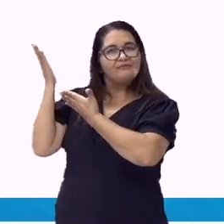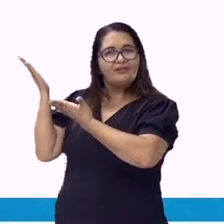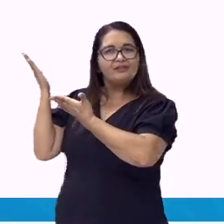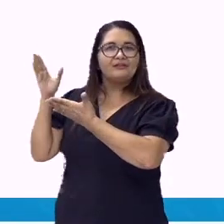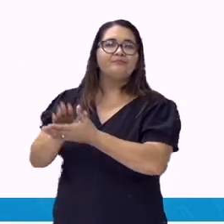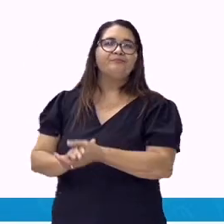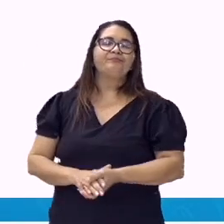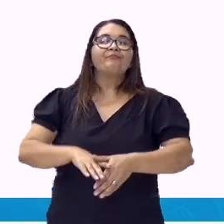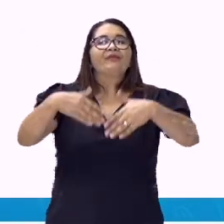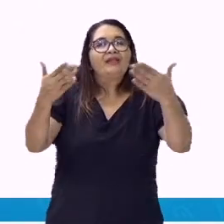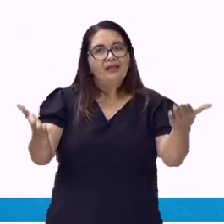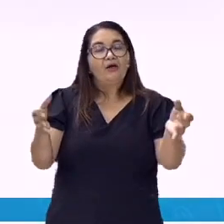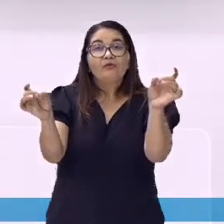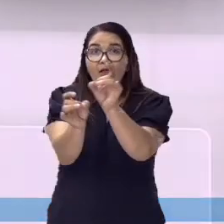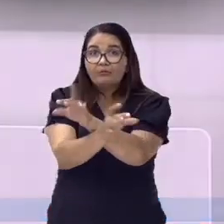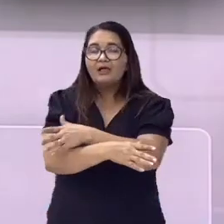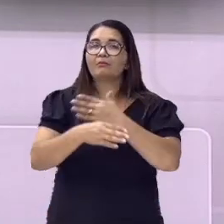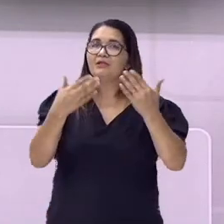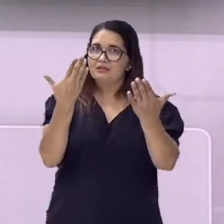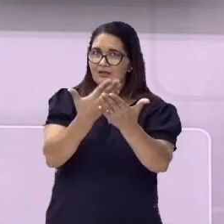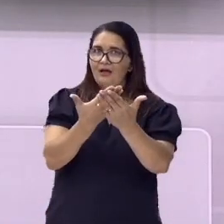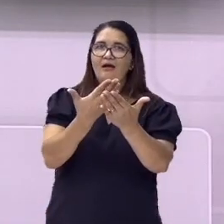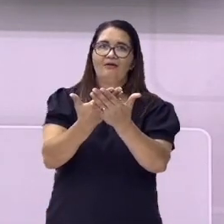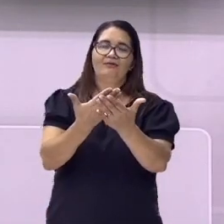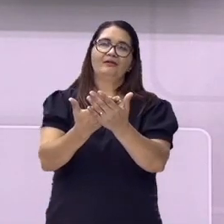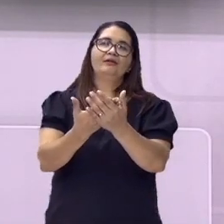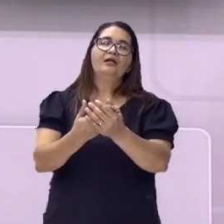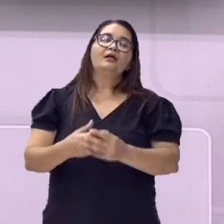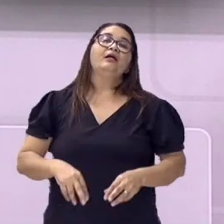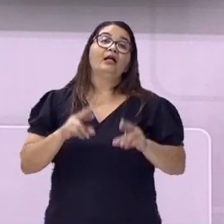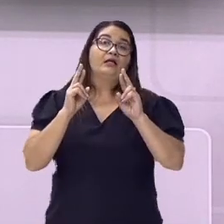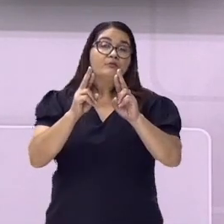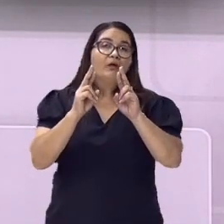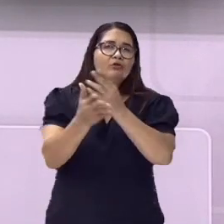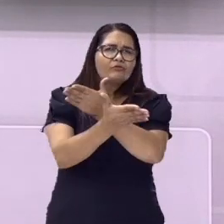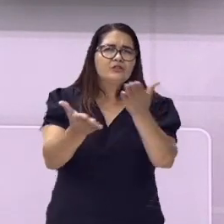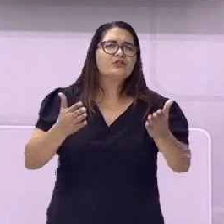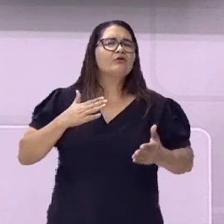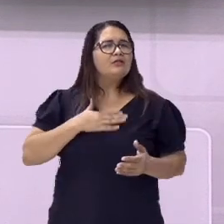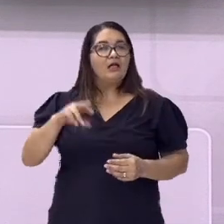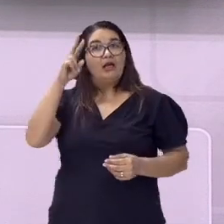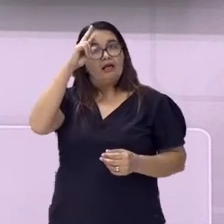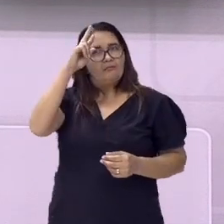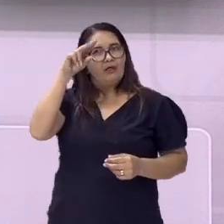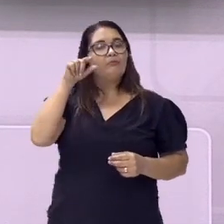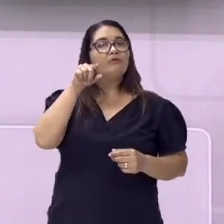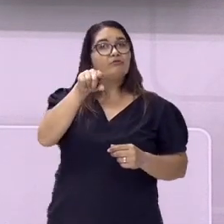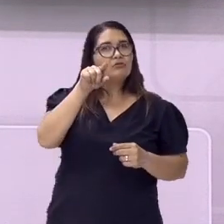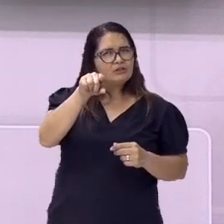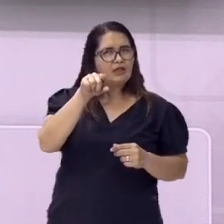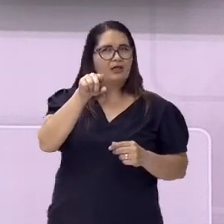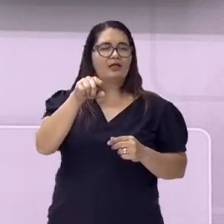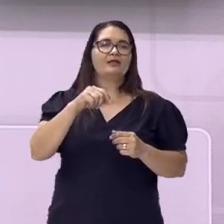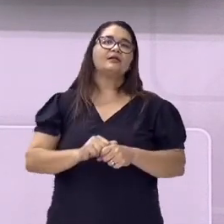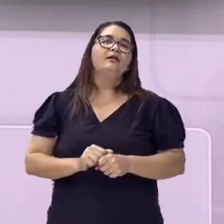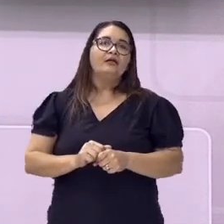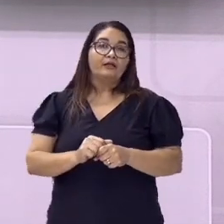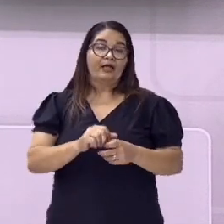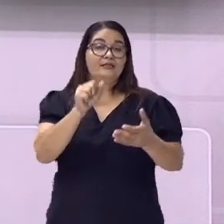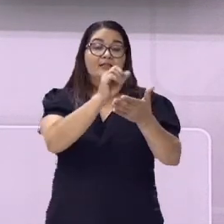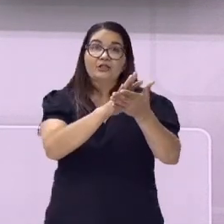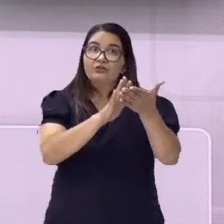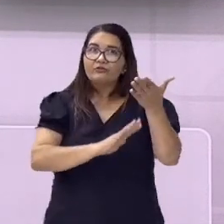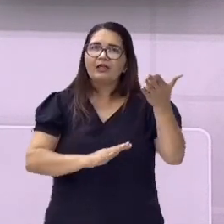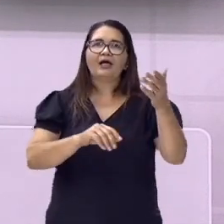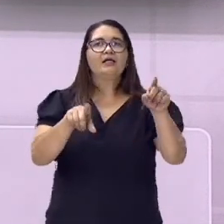E é isso, pessoal. Chegamos ao final de mais uma aula. Lembrando que esta aula estará disponível no nosso canal do YouTube